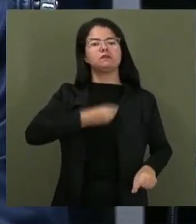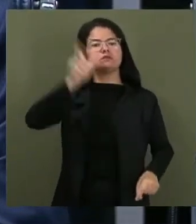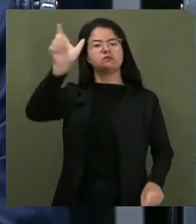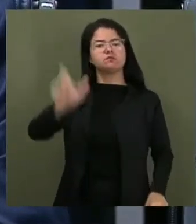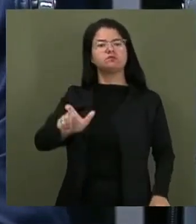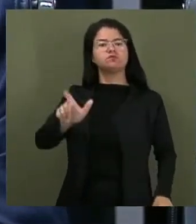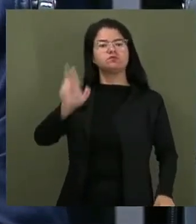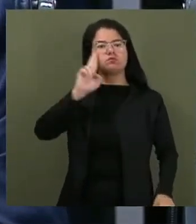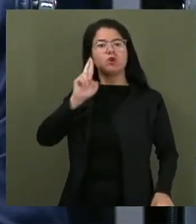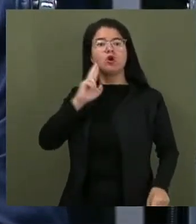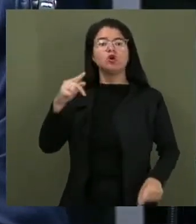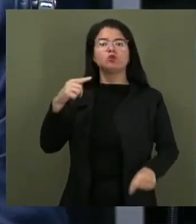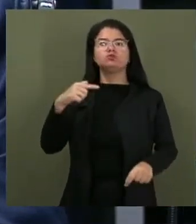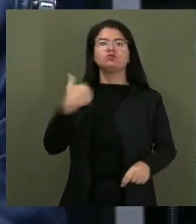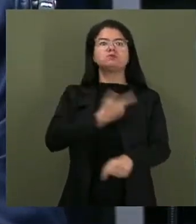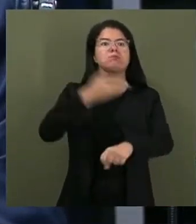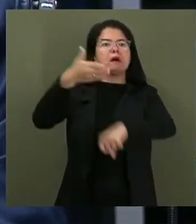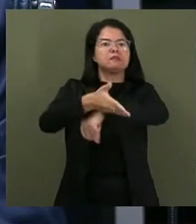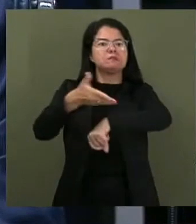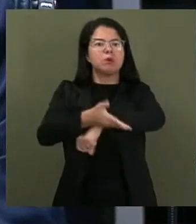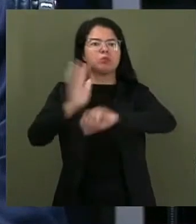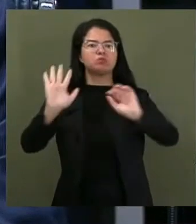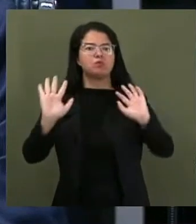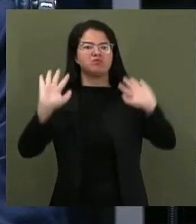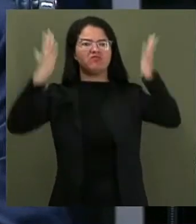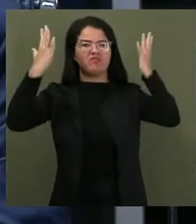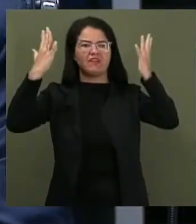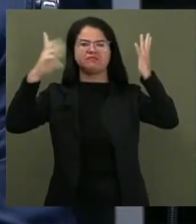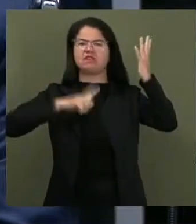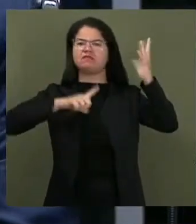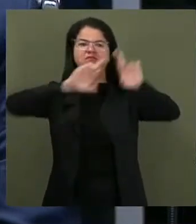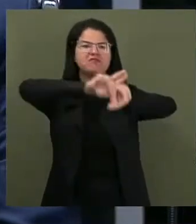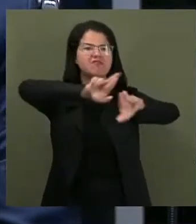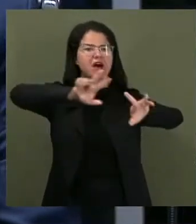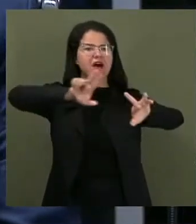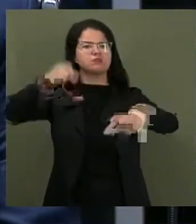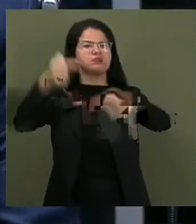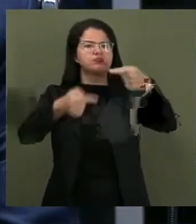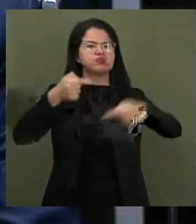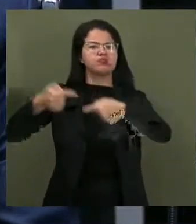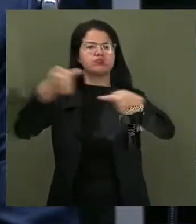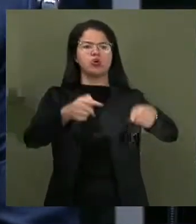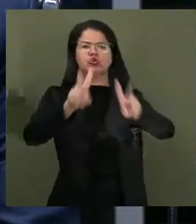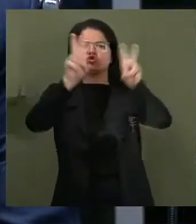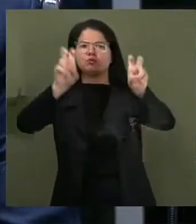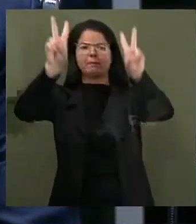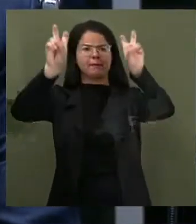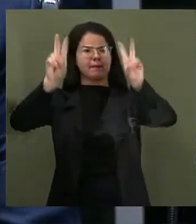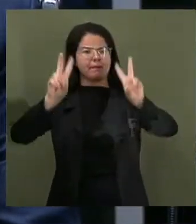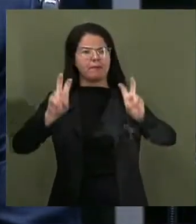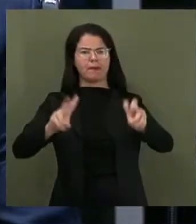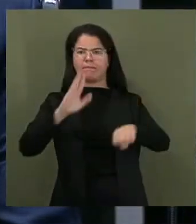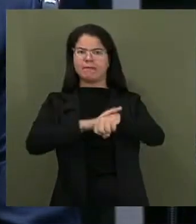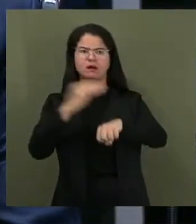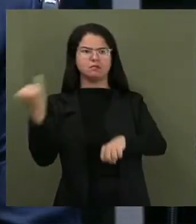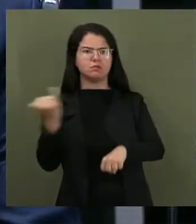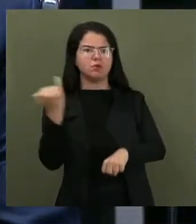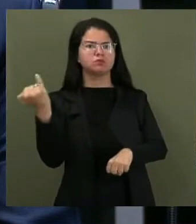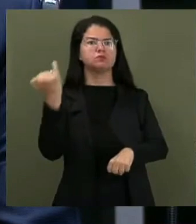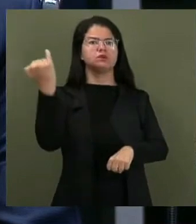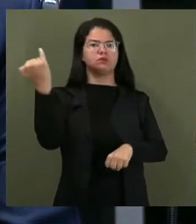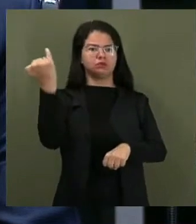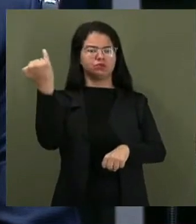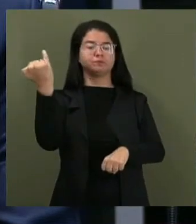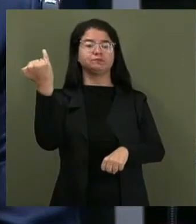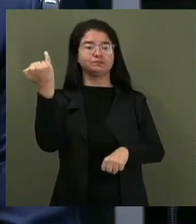participar de um evento onde houve diversas discussões sobre os temas mais importantes que a